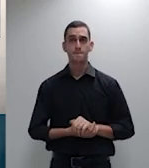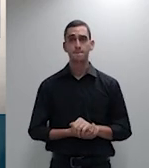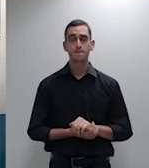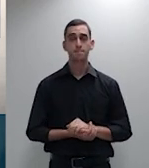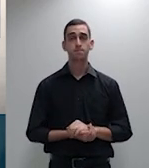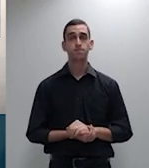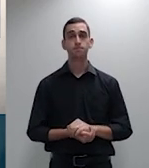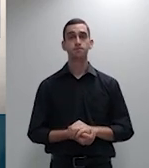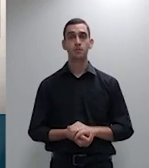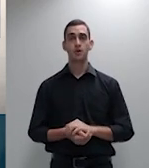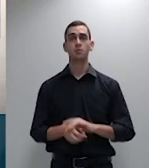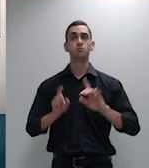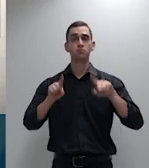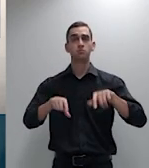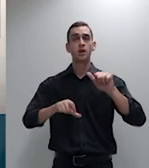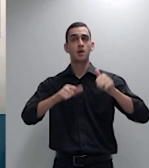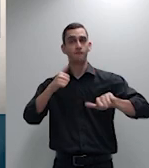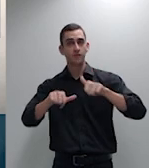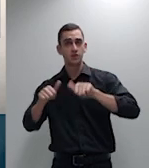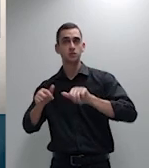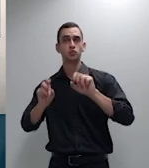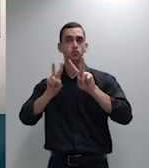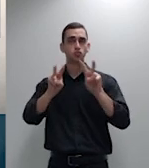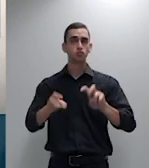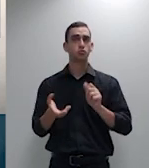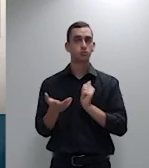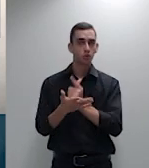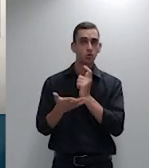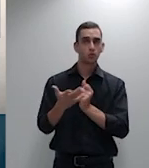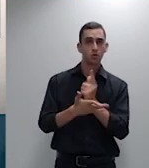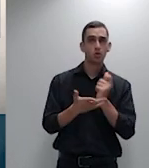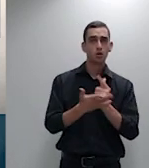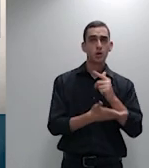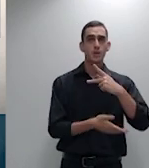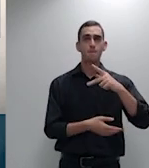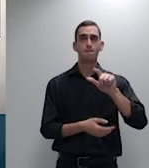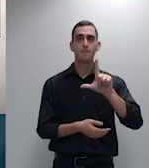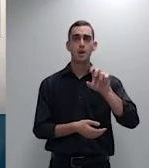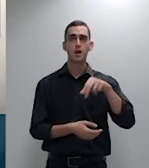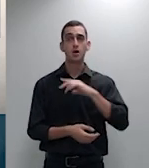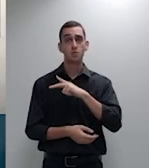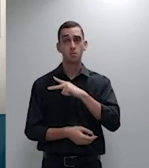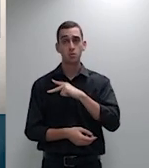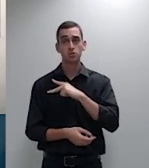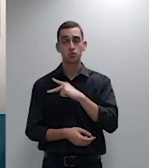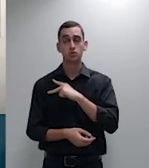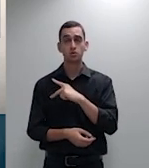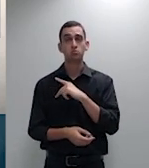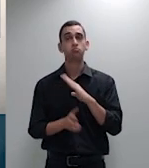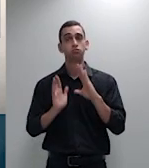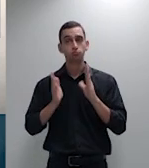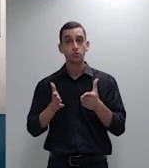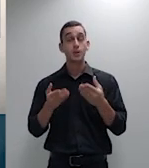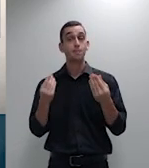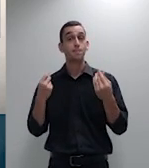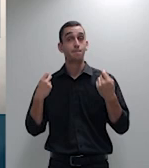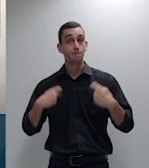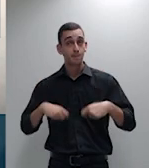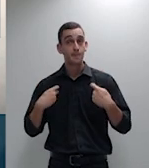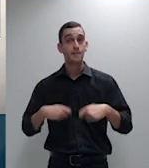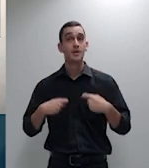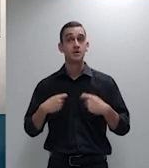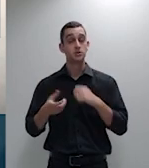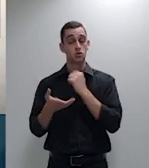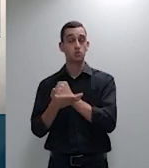contraprestações pecuniárias dos planos privados deverão estar previstos no contrato de forma